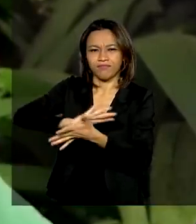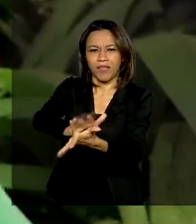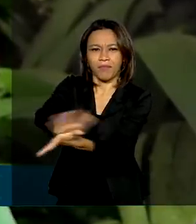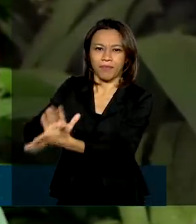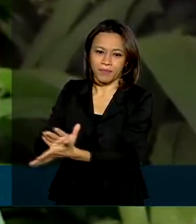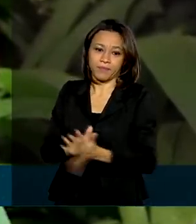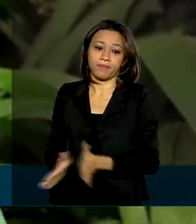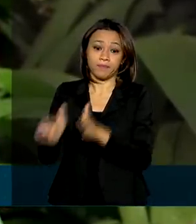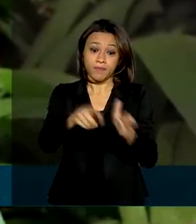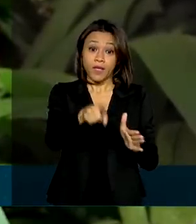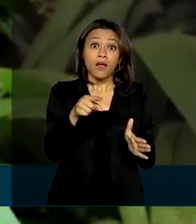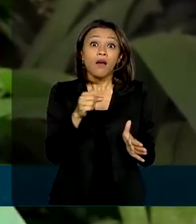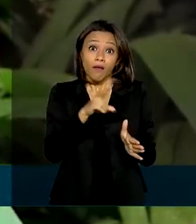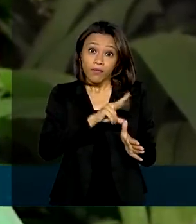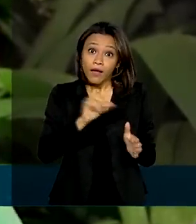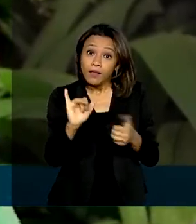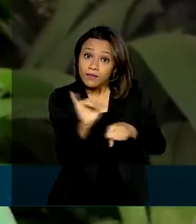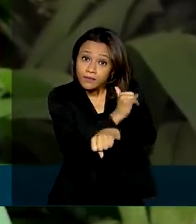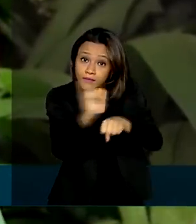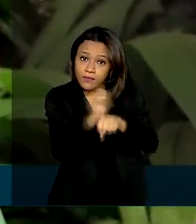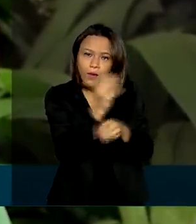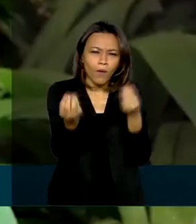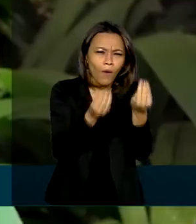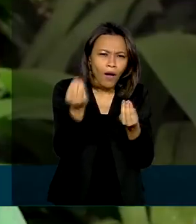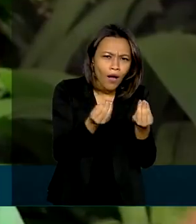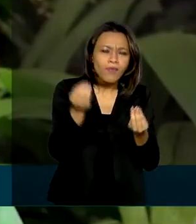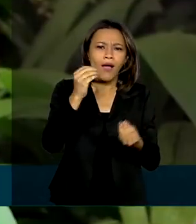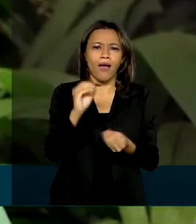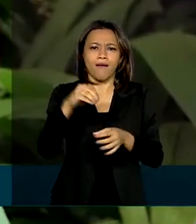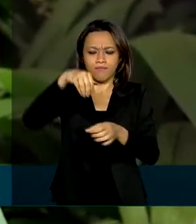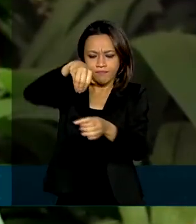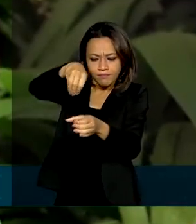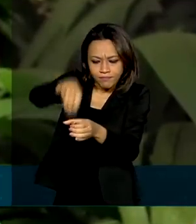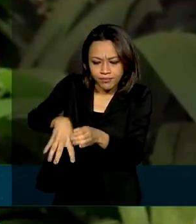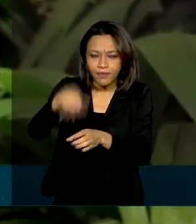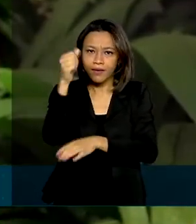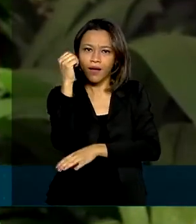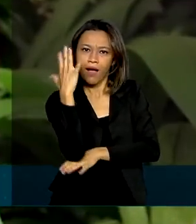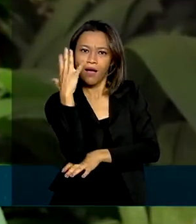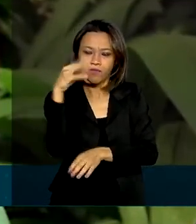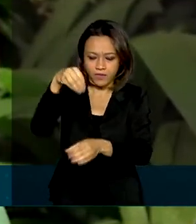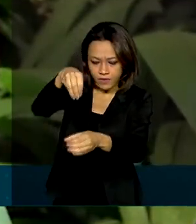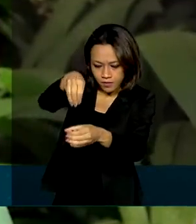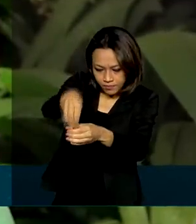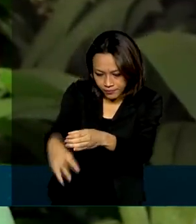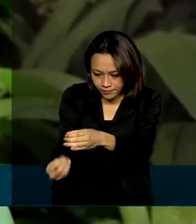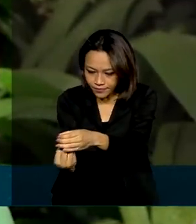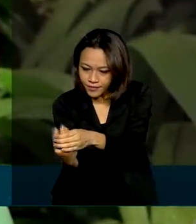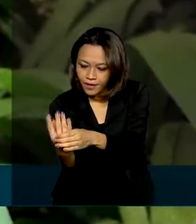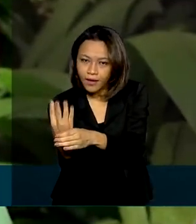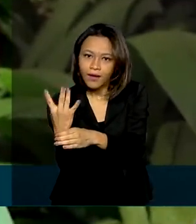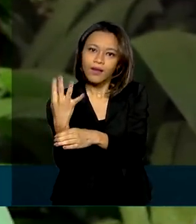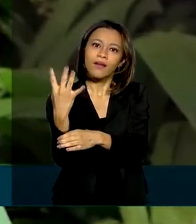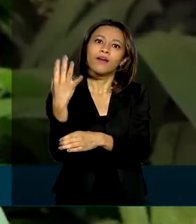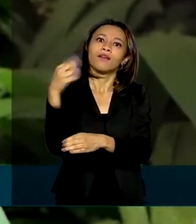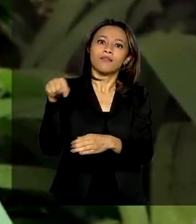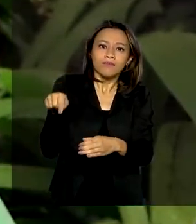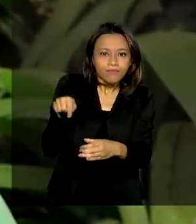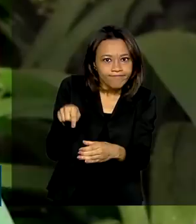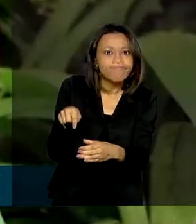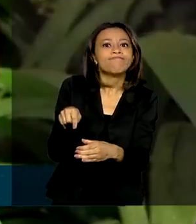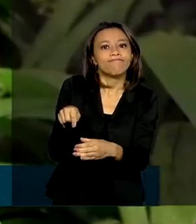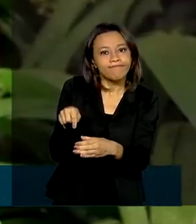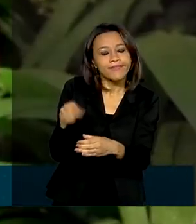plantar mudas de árvores, de árvores diversificadas que ocorrem no local de preferência, até você simplesmente